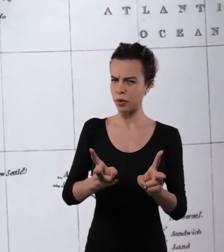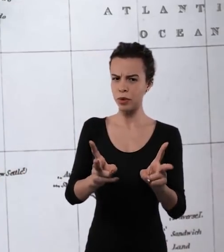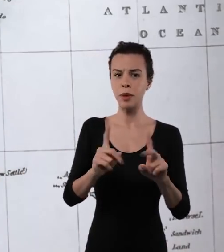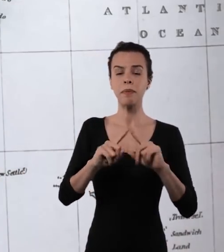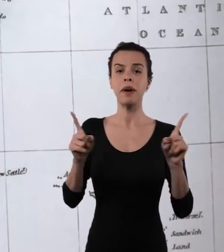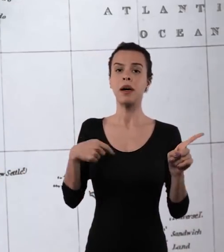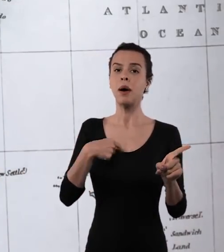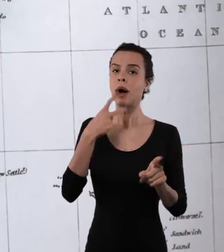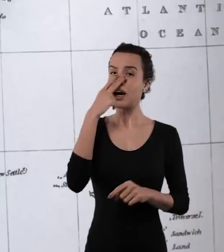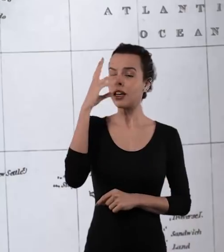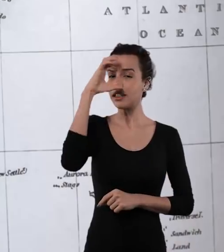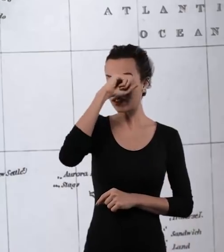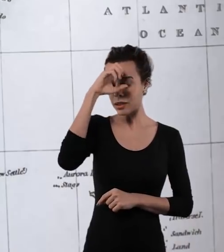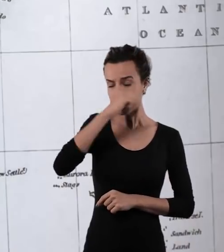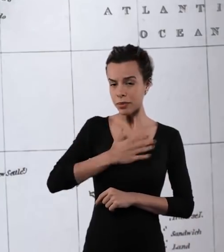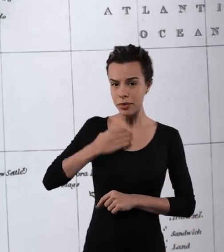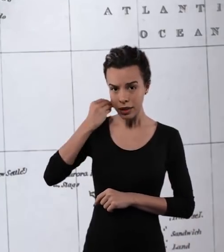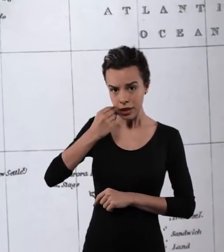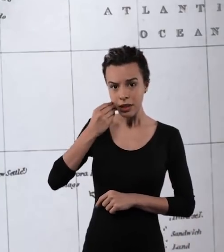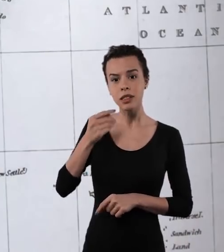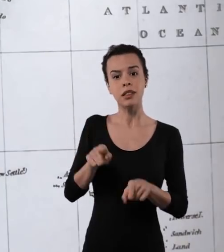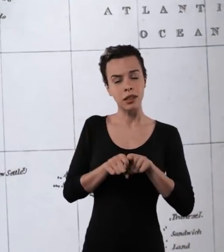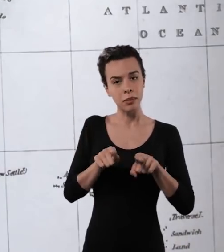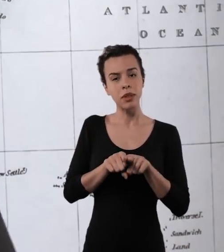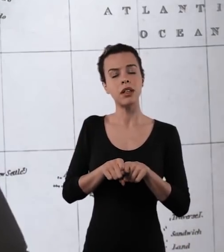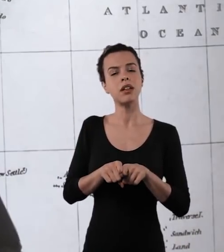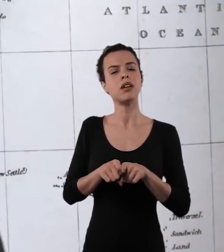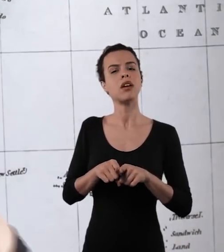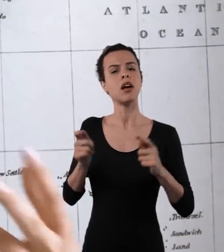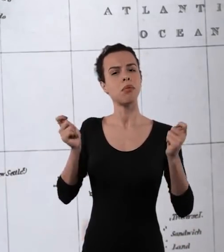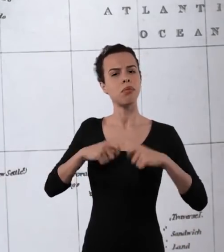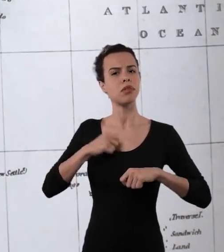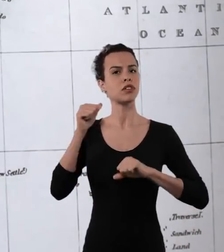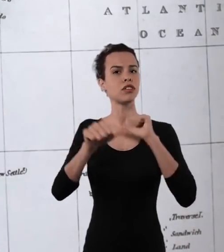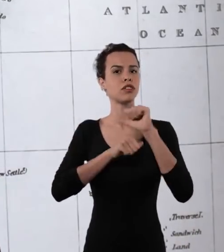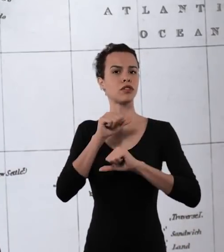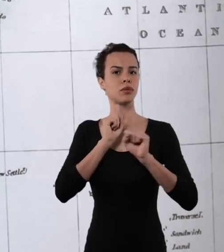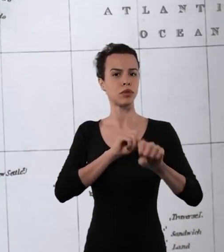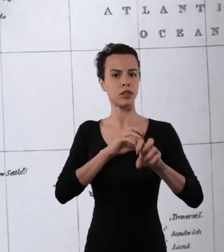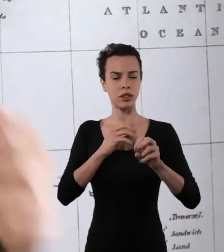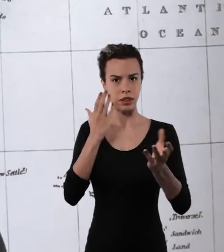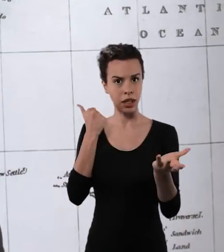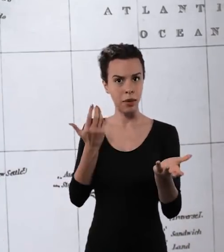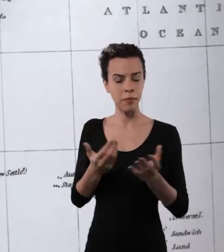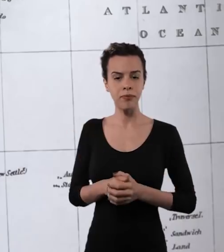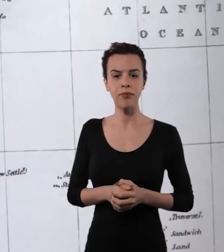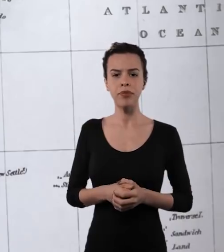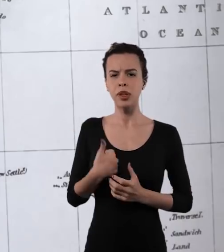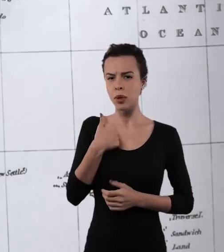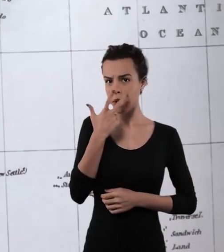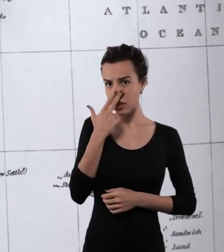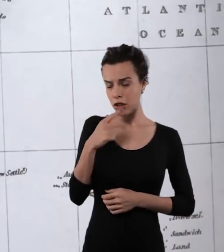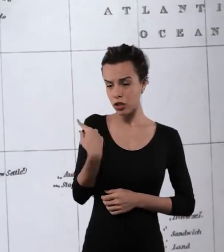não vou sair, mas eu acho que eu aprendi muito com a minha vivência mesmo, o potencial transformador da educação, sabe, e eu acho que nós,